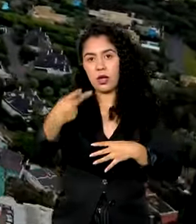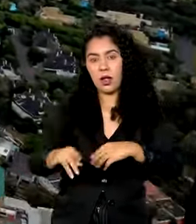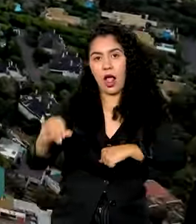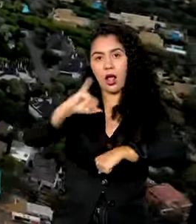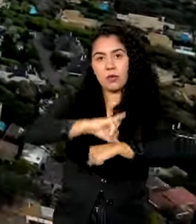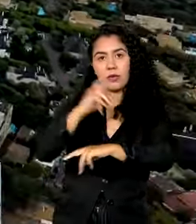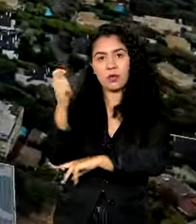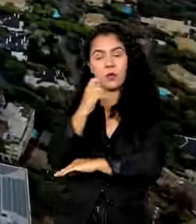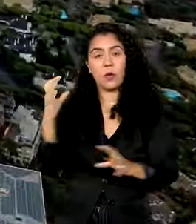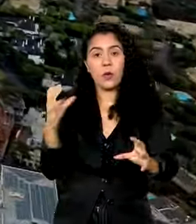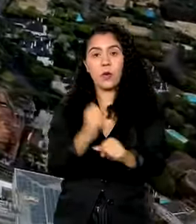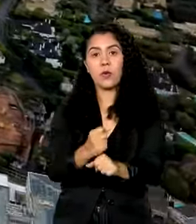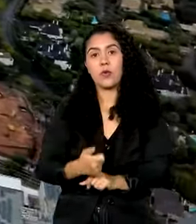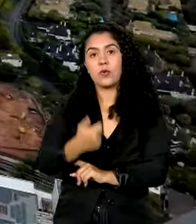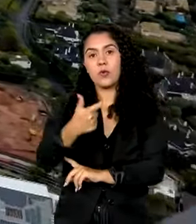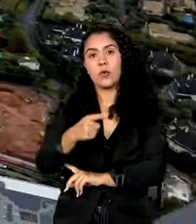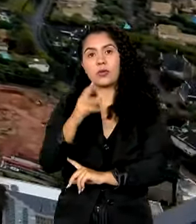de quase 12 milhões de reais.